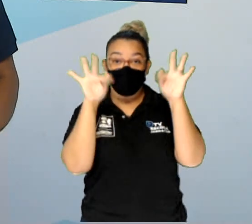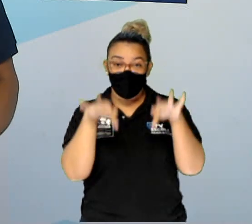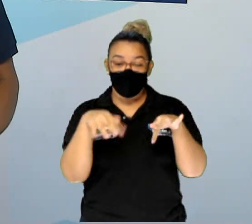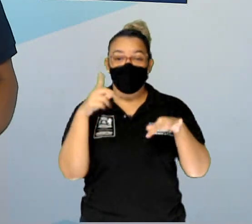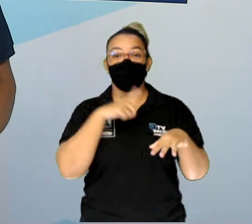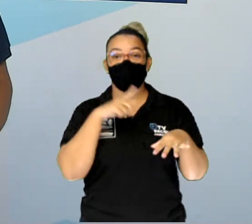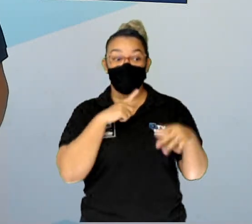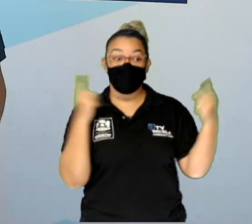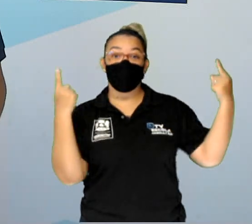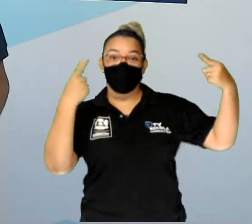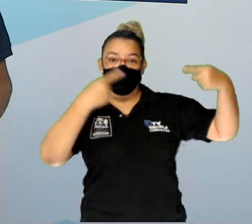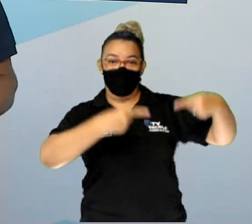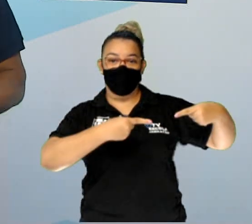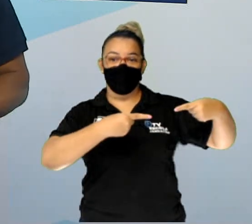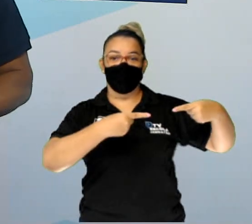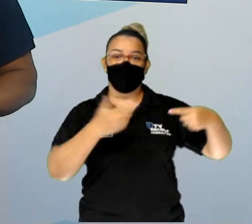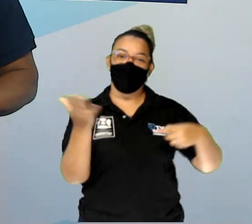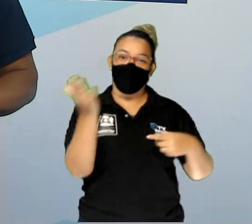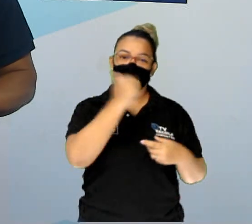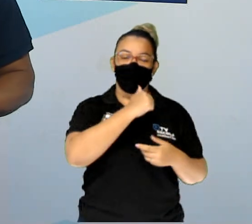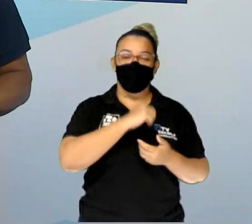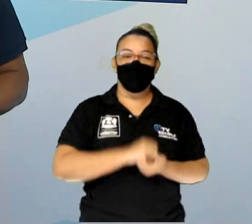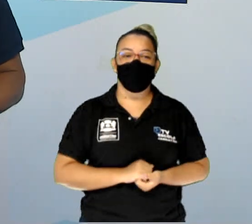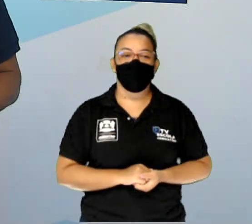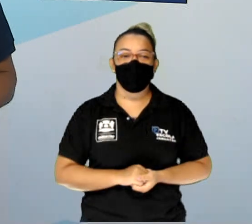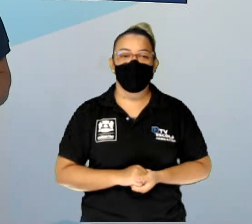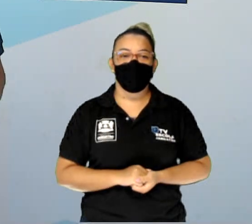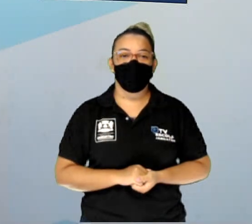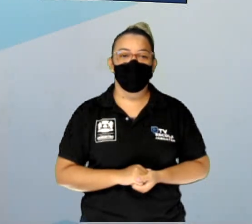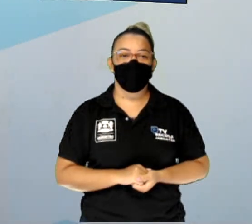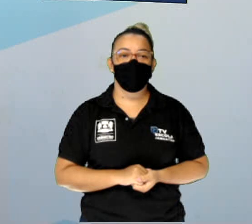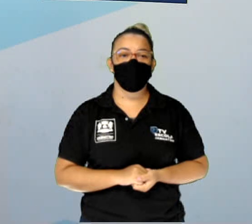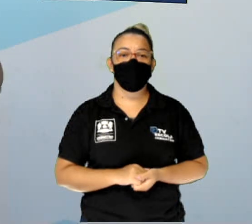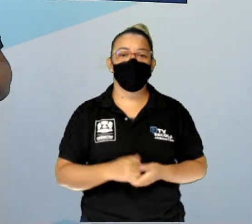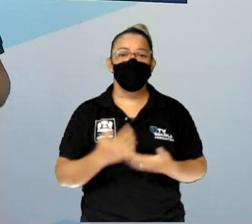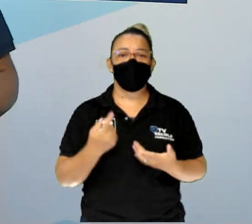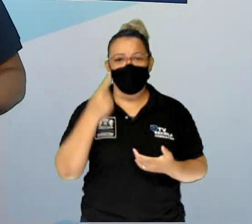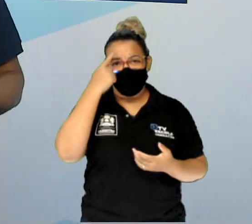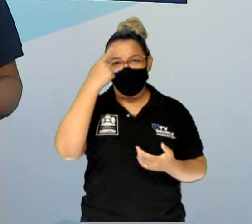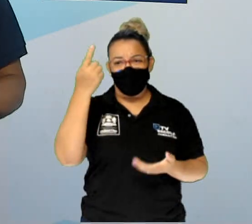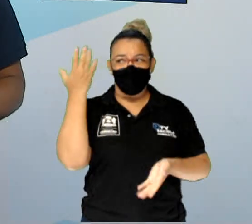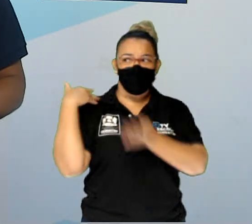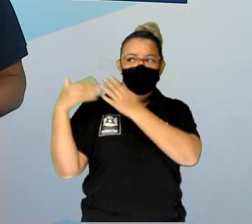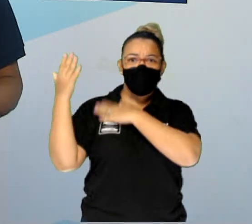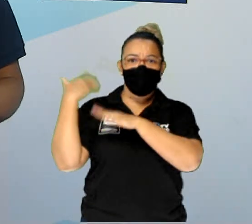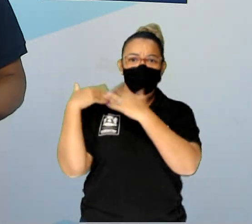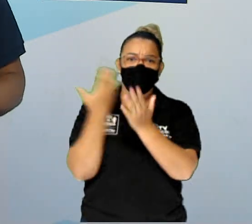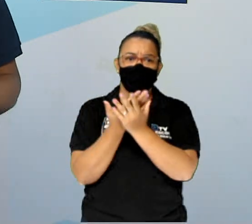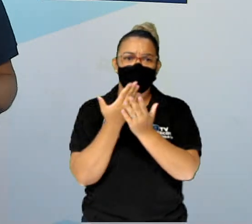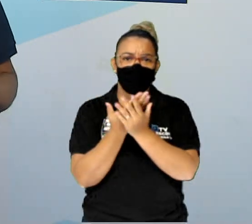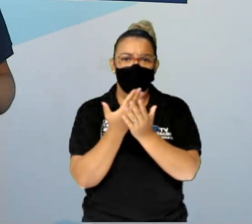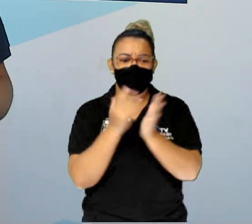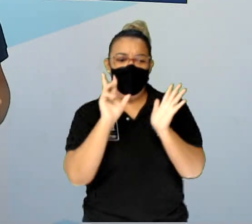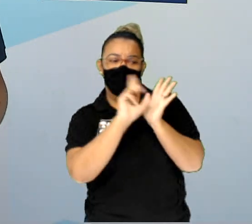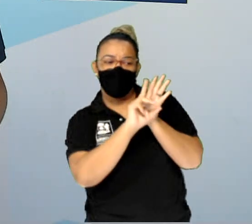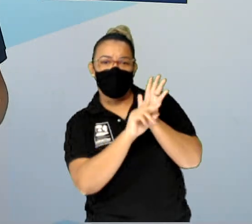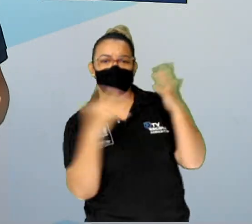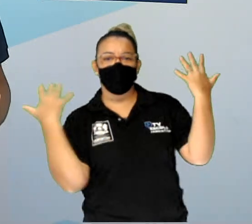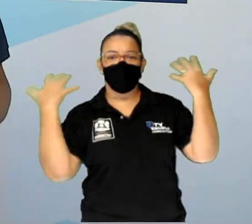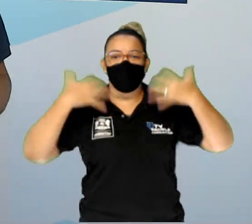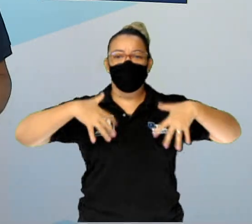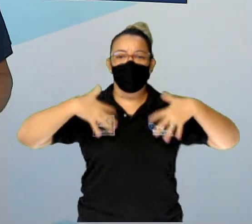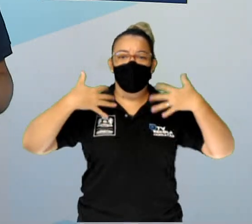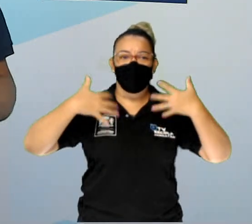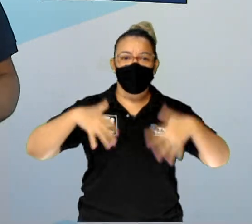aquele desafio. Vamos lá. Como na aula anterior, nós falamos sobre os recursos naturais,